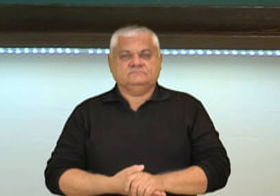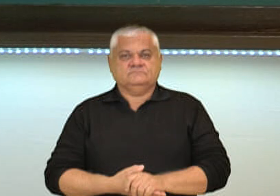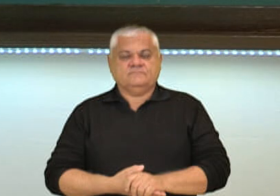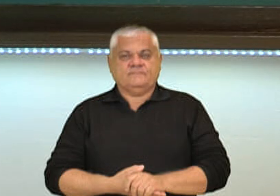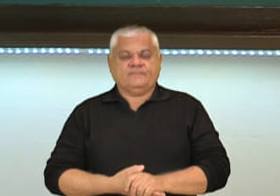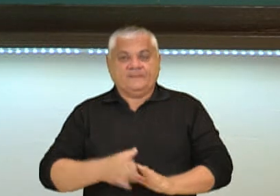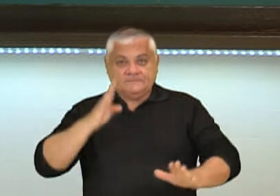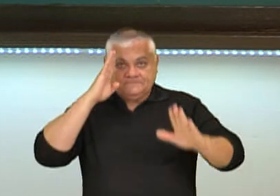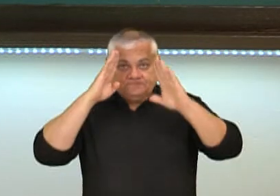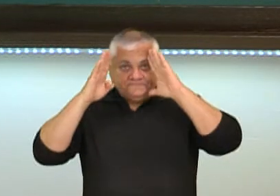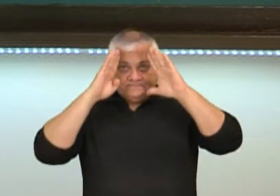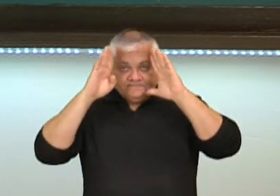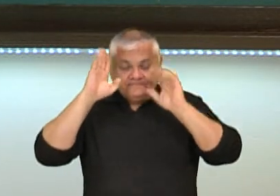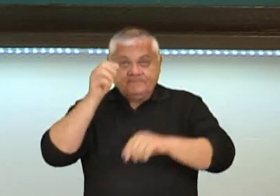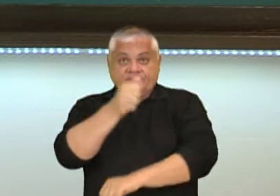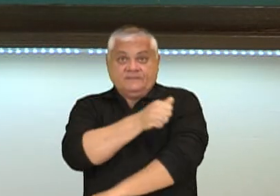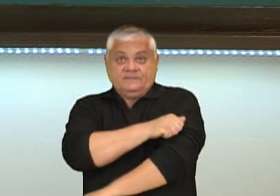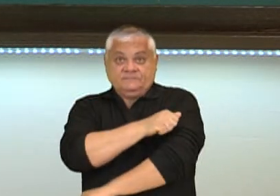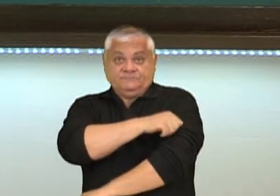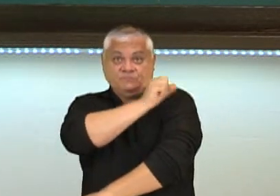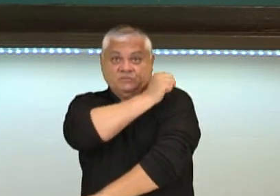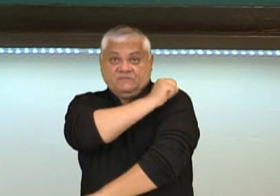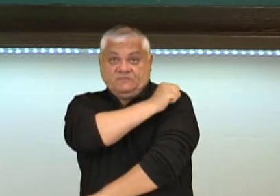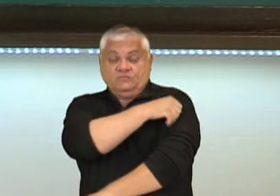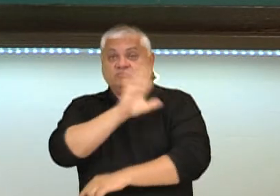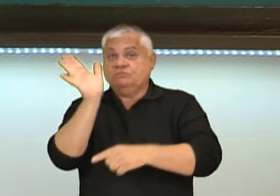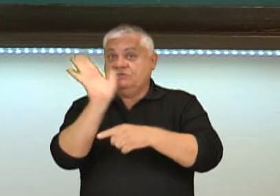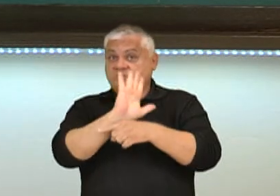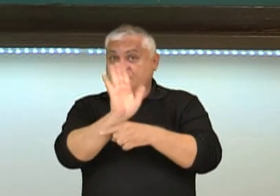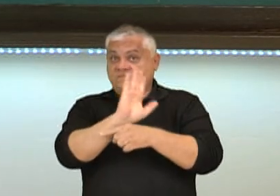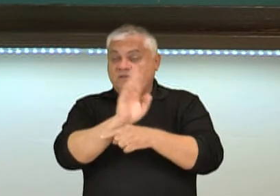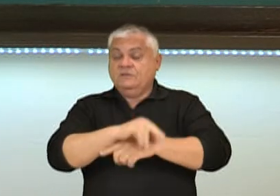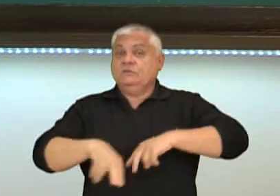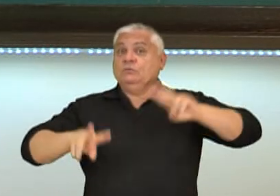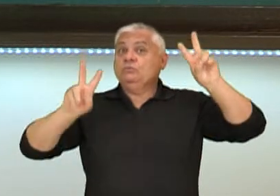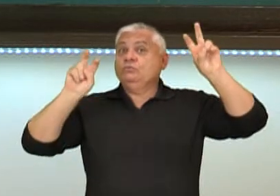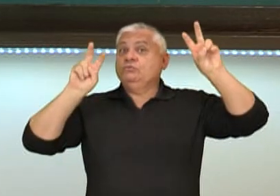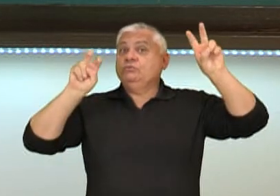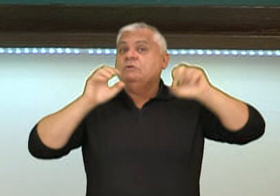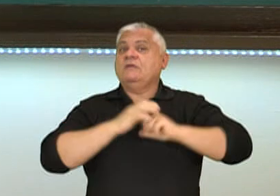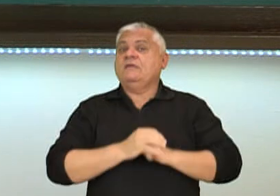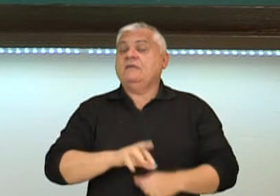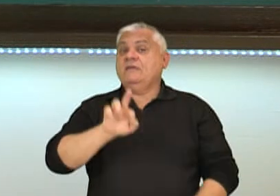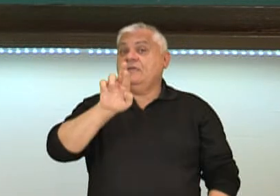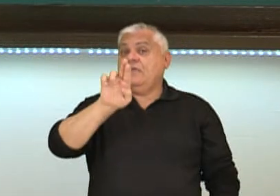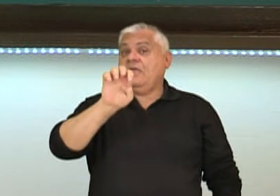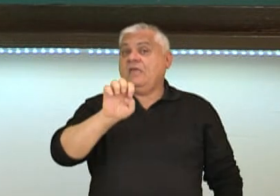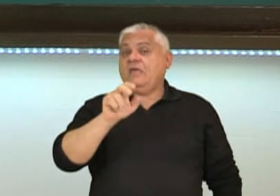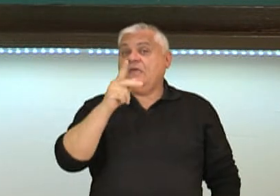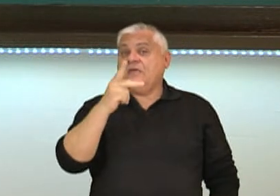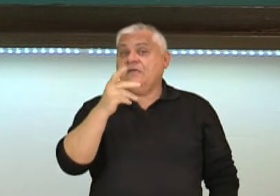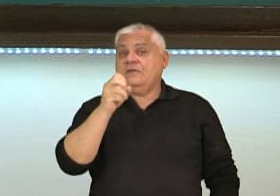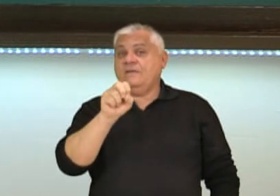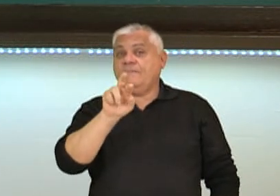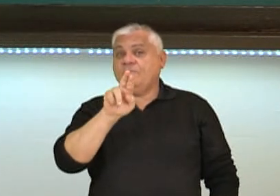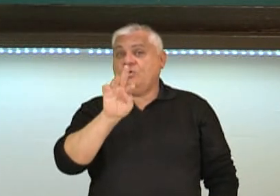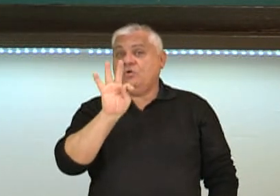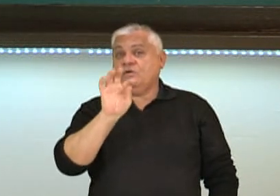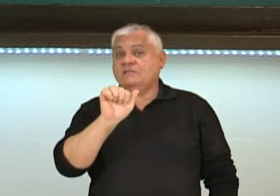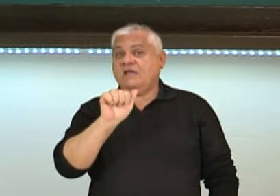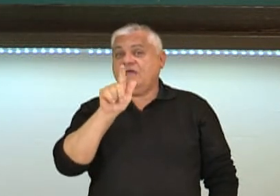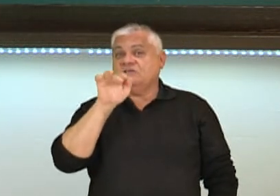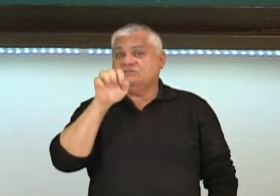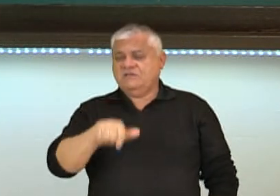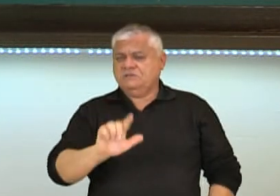Olá, estudantes do oitavo ano! Nesse vídeo vamos falar sobre reportagem. É isso